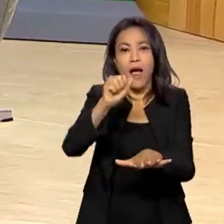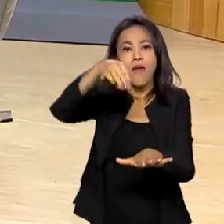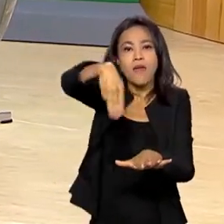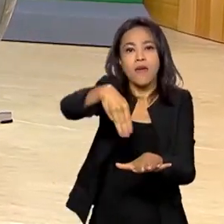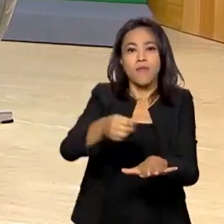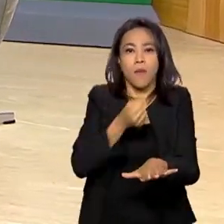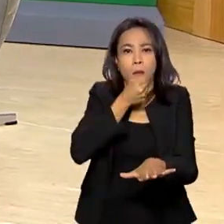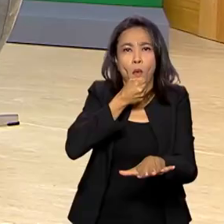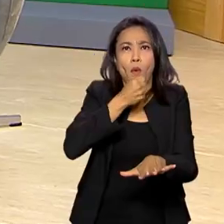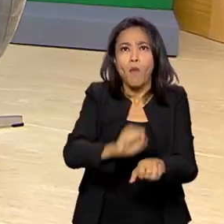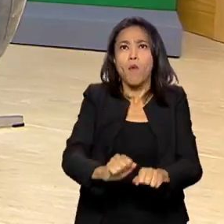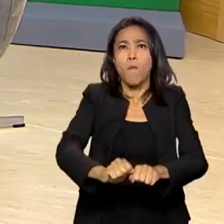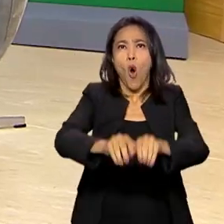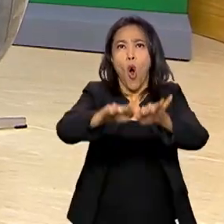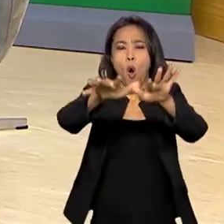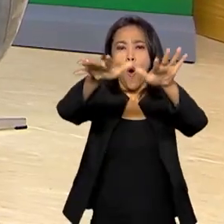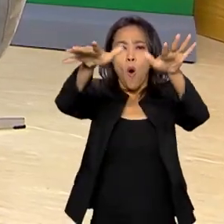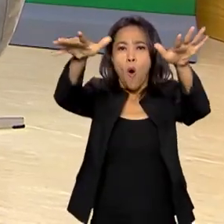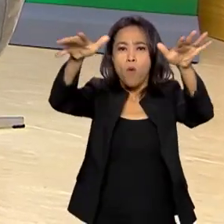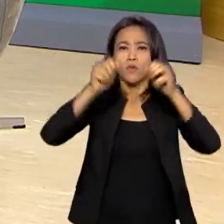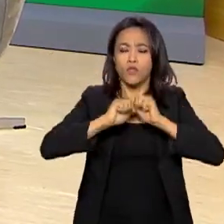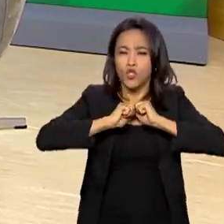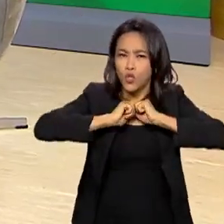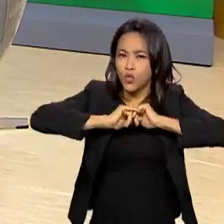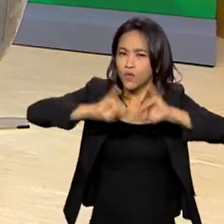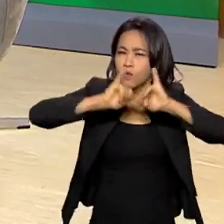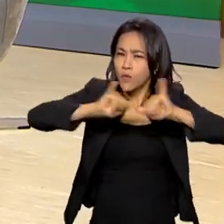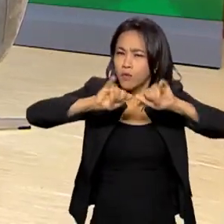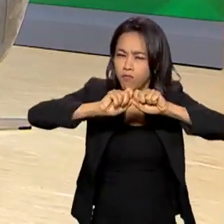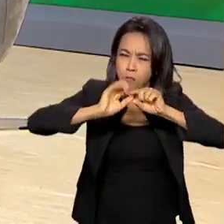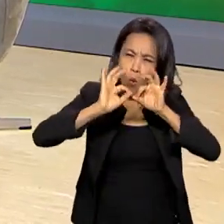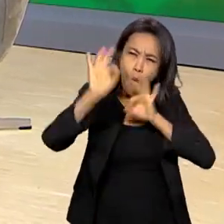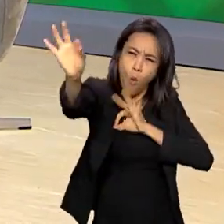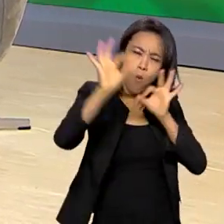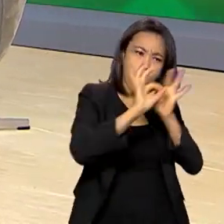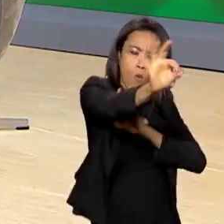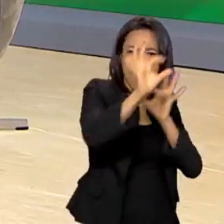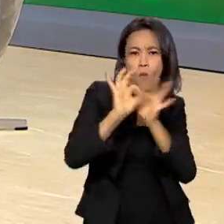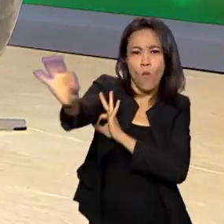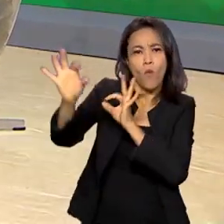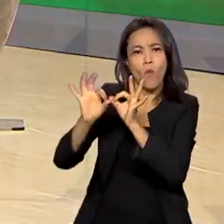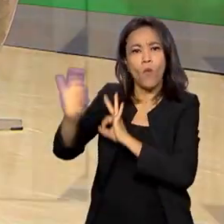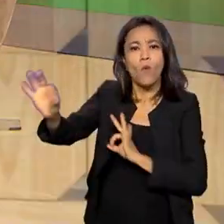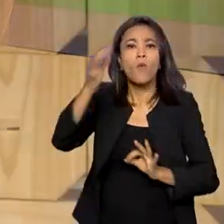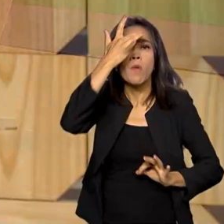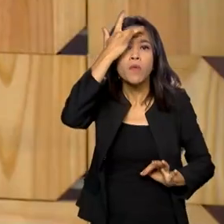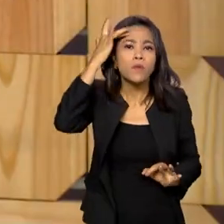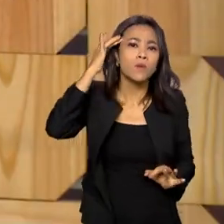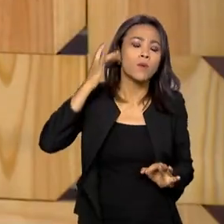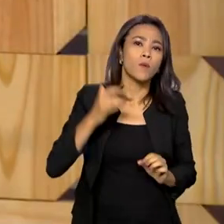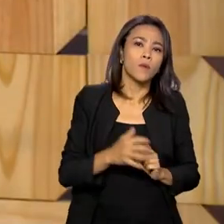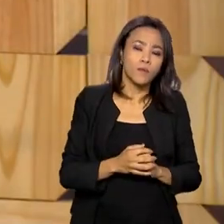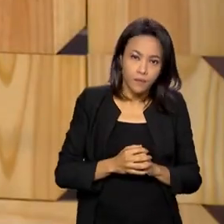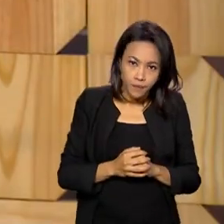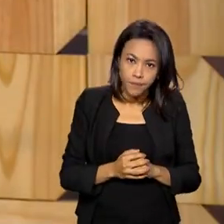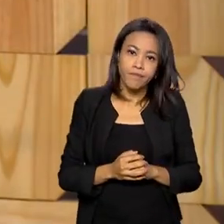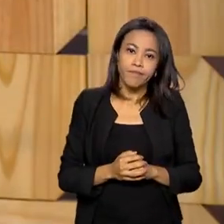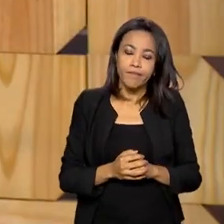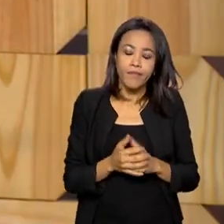coberturas de grandes áreas, de centenas de quilômetros. Permitindo que uma pessoa, a partir